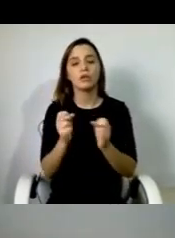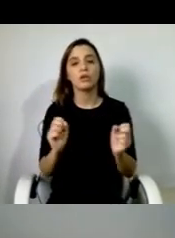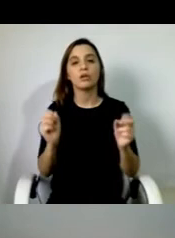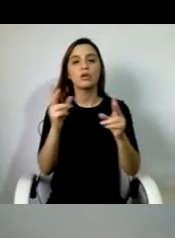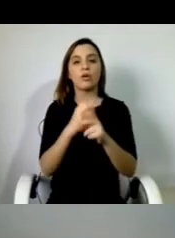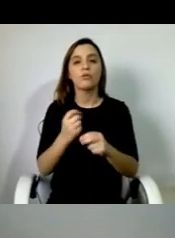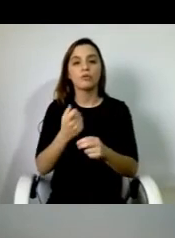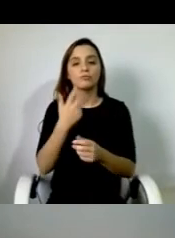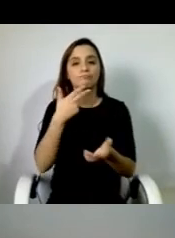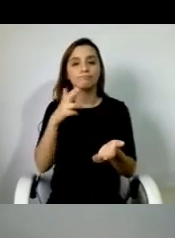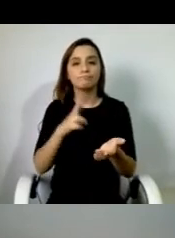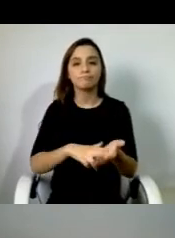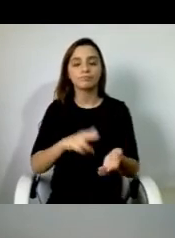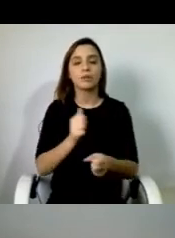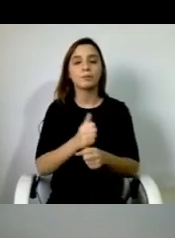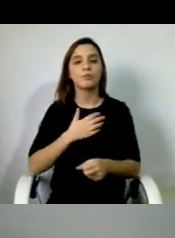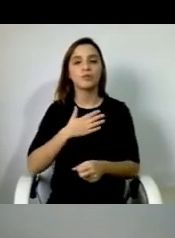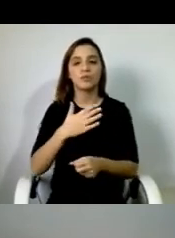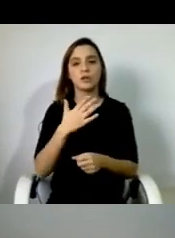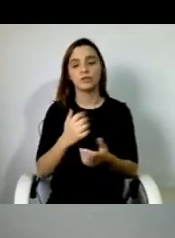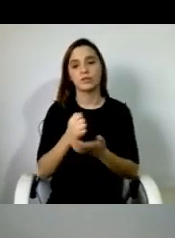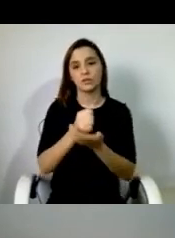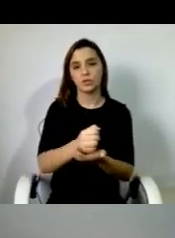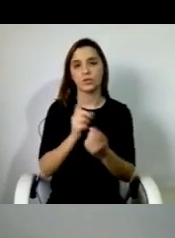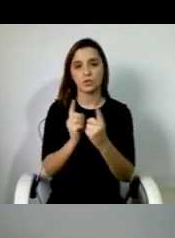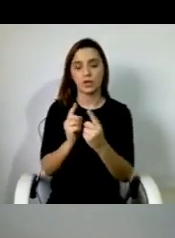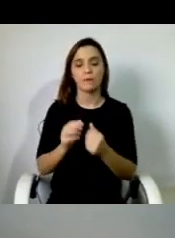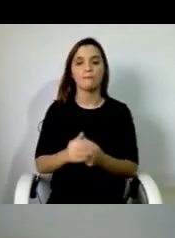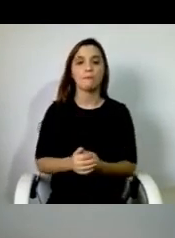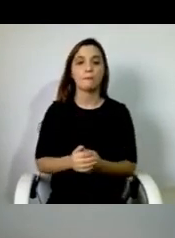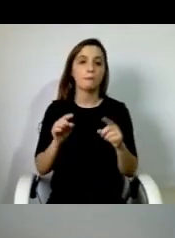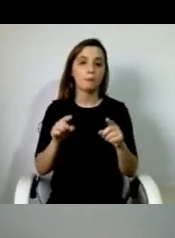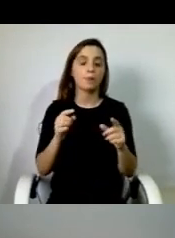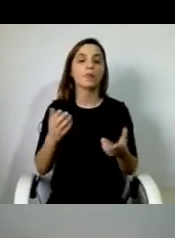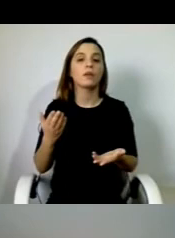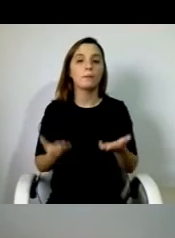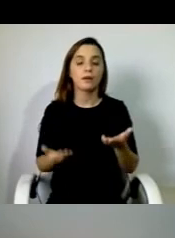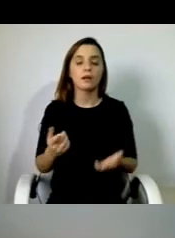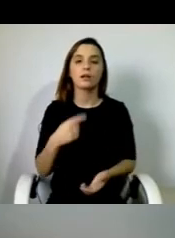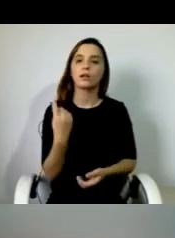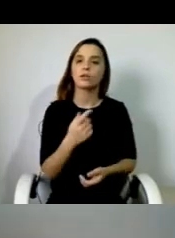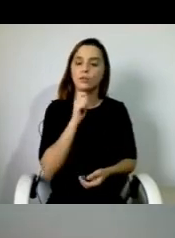Desta forma, comparativamente, nós podemos fazer aqui,